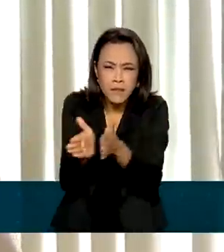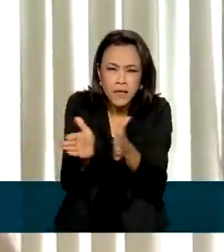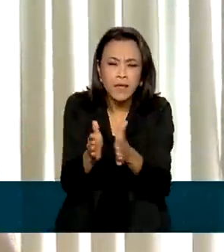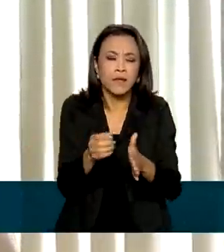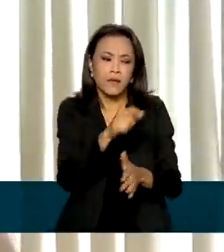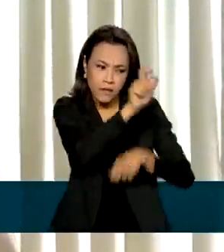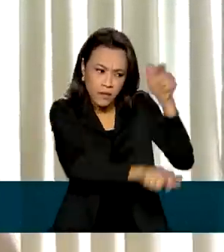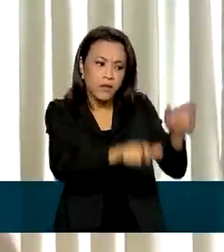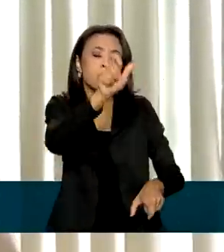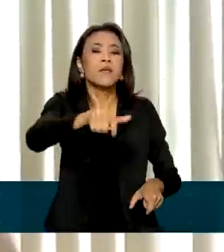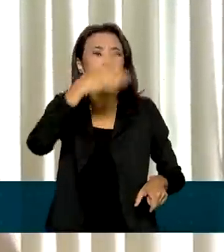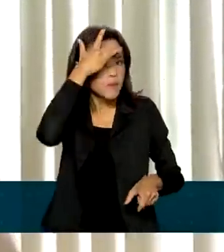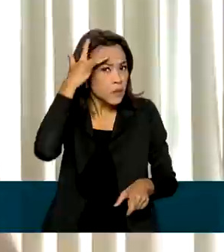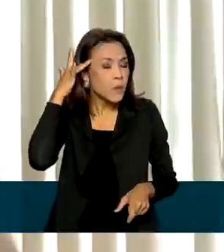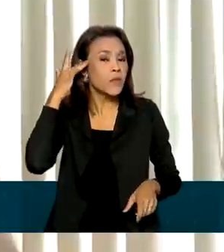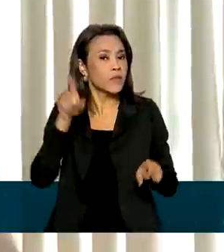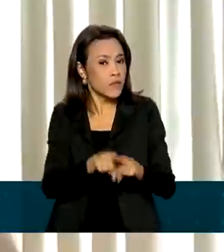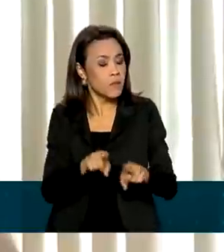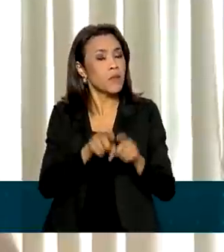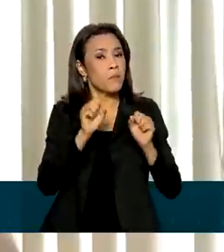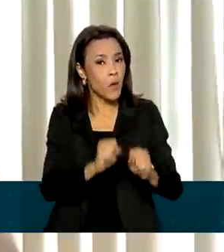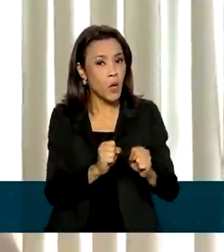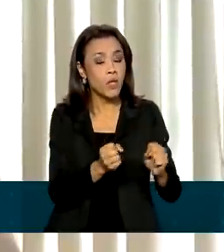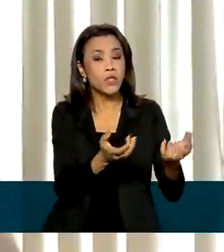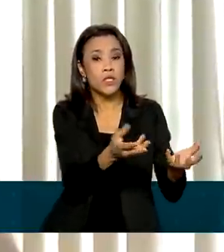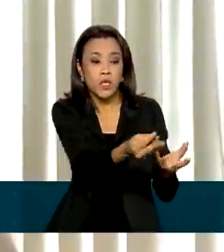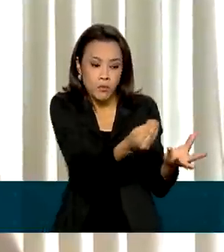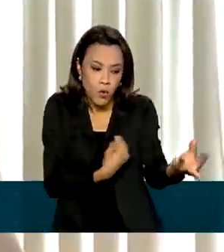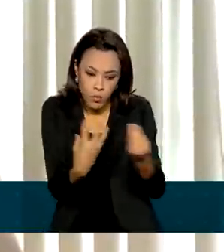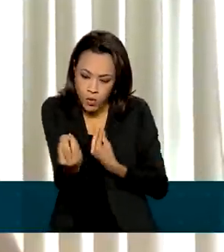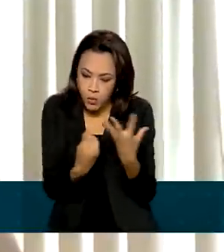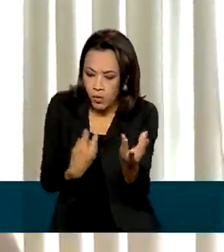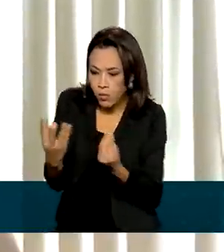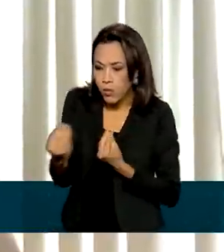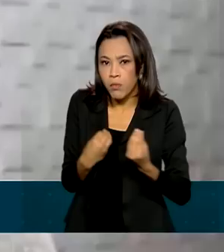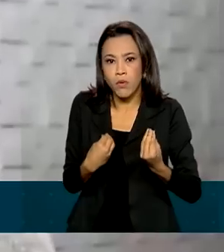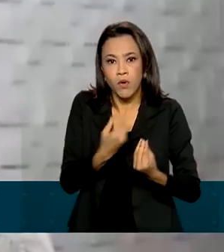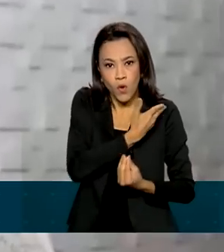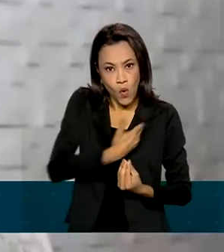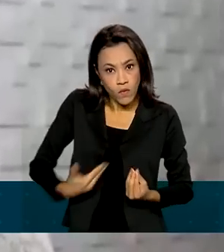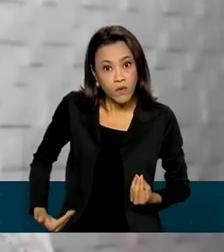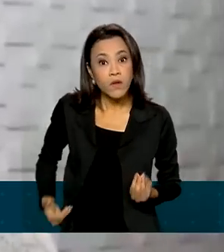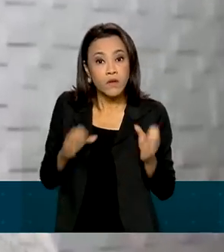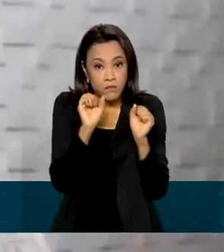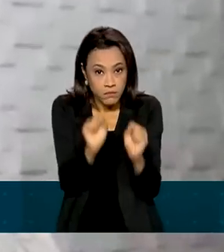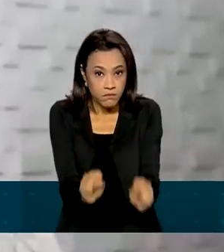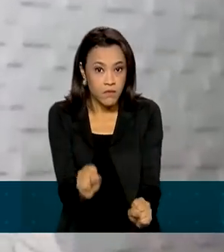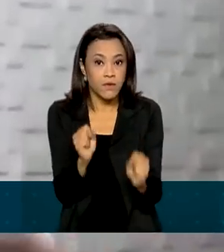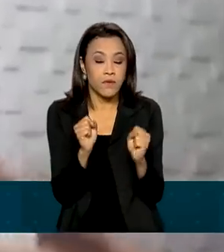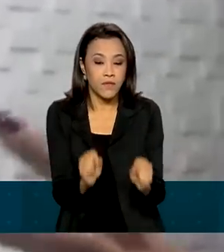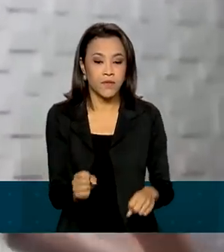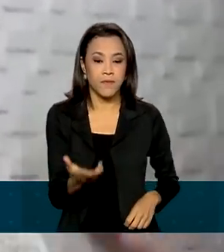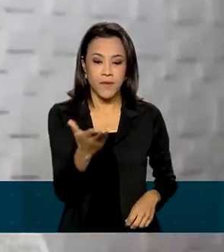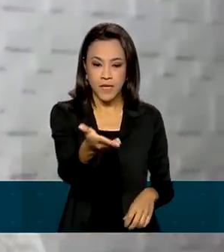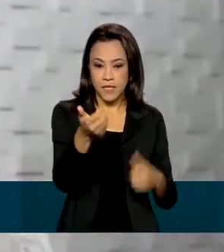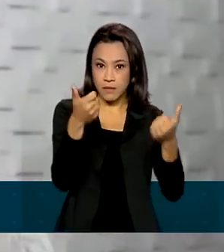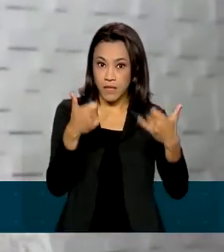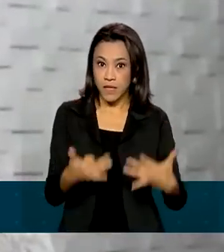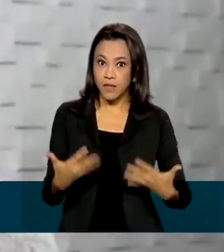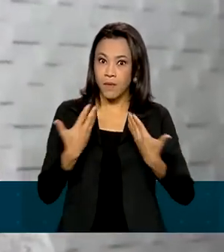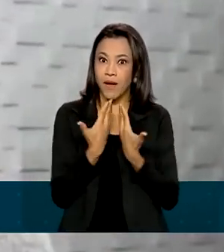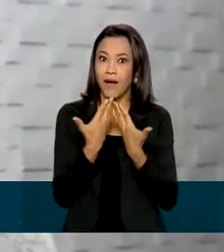possam atuar como fornecedores do governo de forma mais facilitada. Eles estão abrindo portas, né,